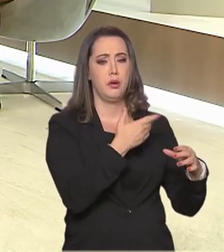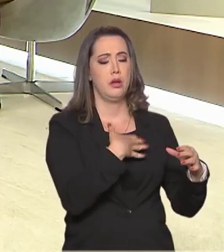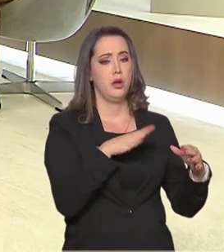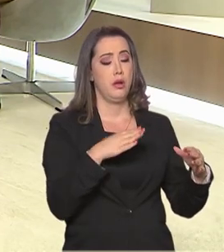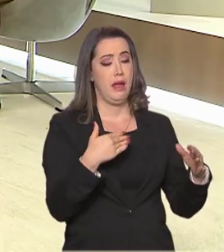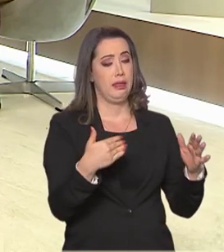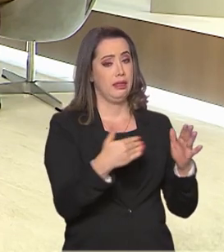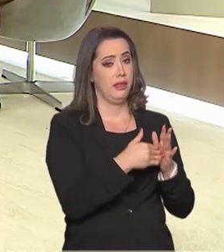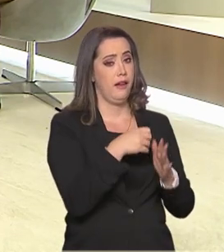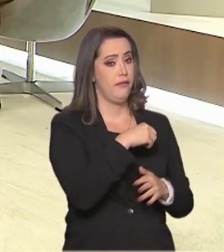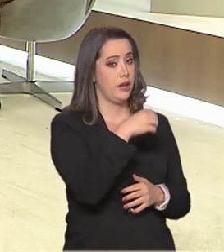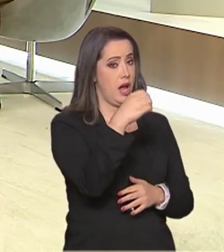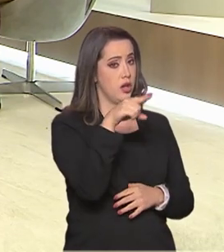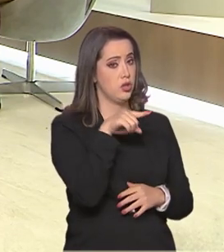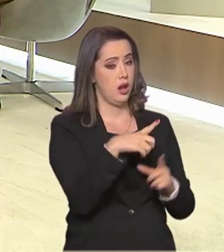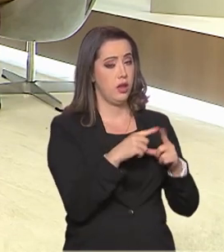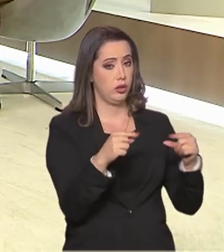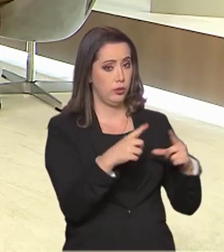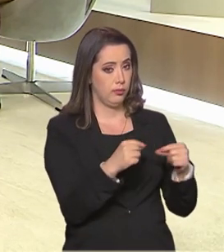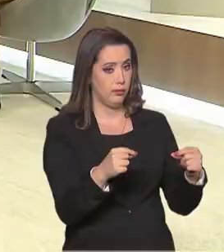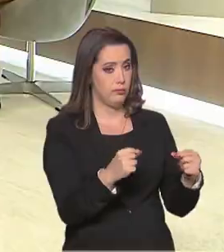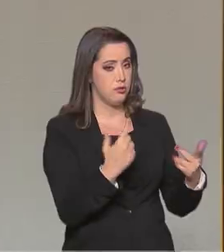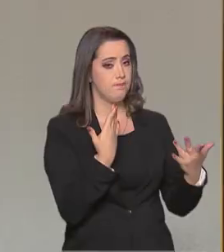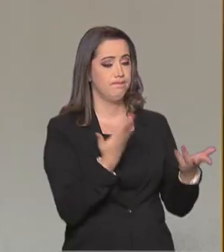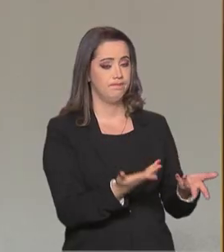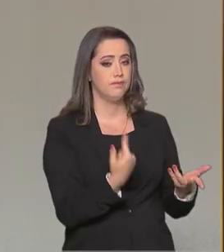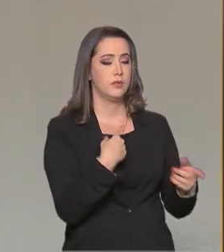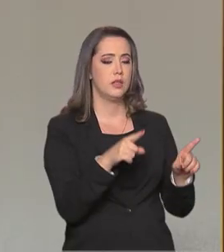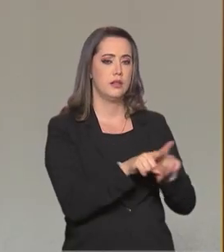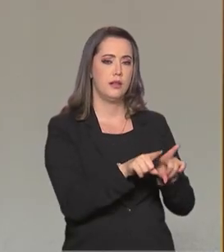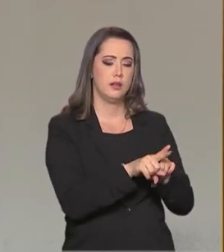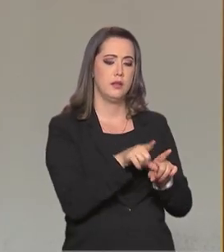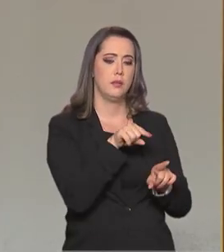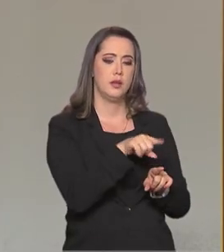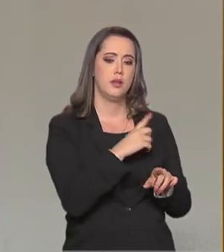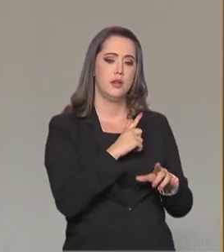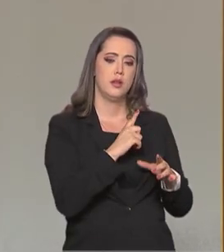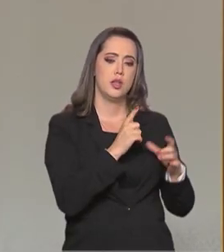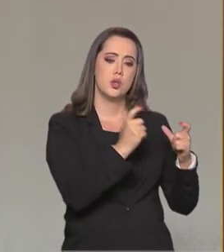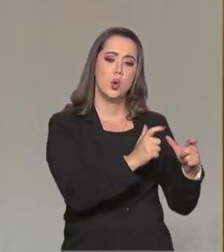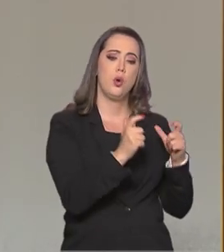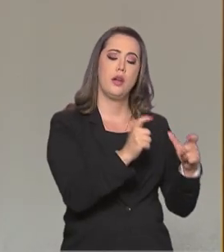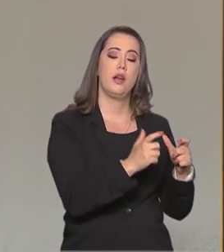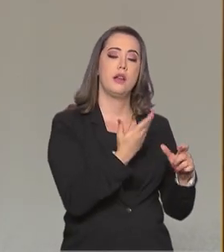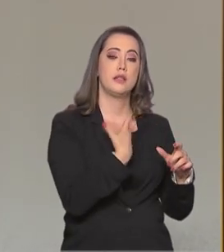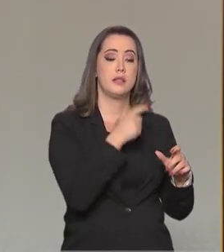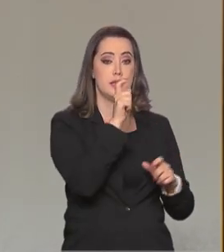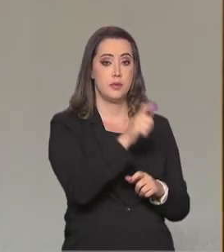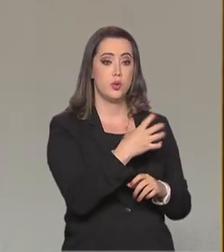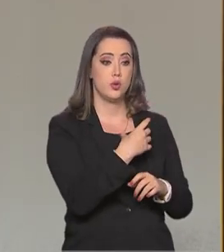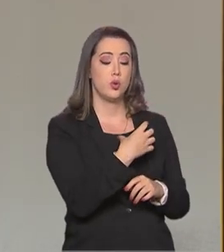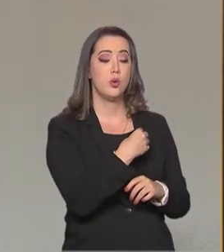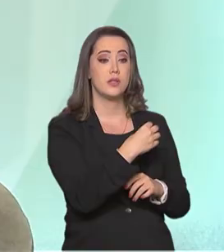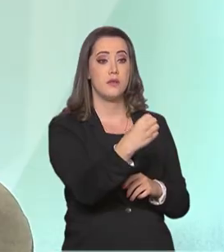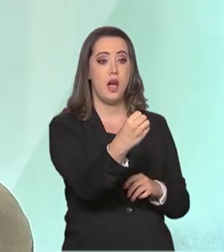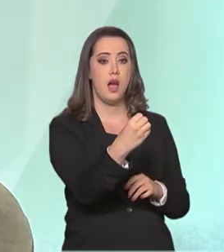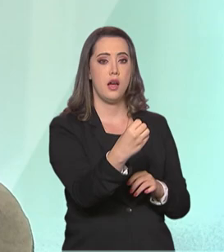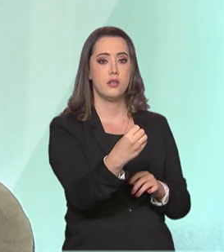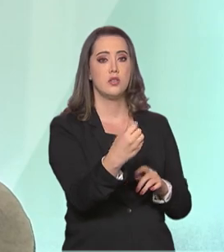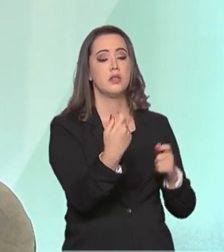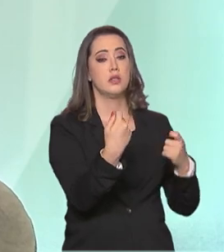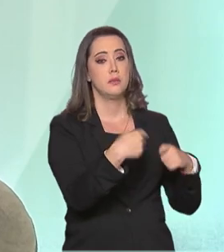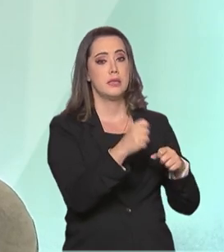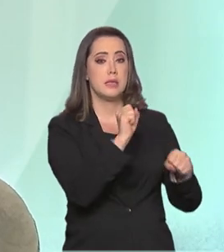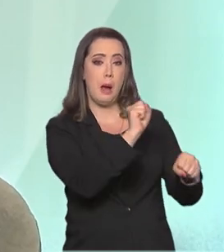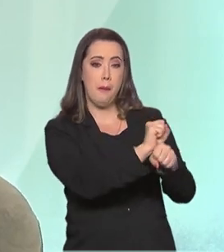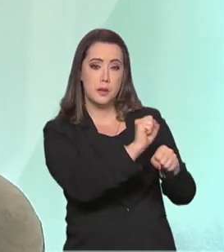TOCA, até chegar ao Japão. E tem também esses locais onde os atletas vão, ficam um tempo para ir até a Ásia.